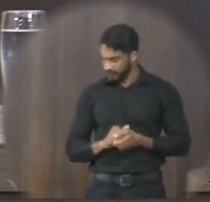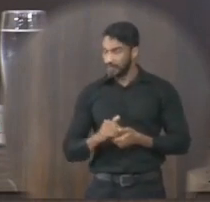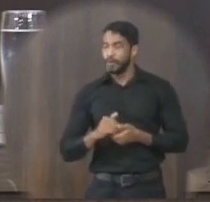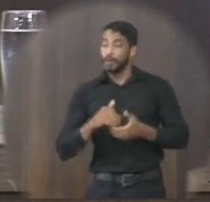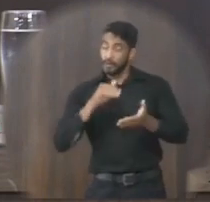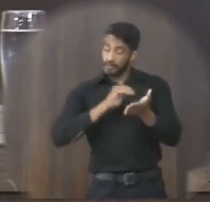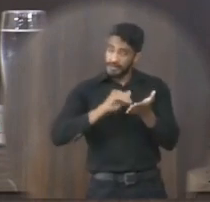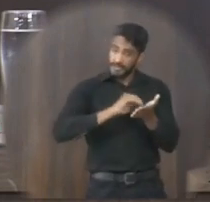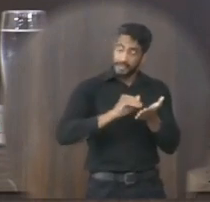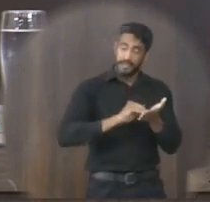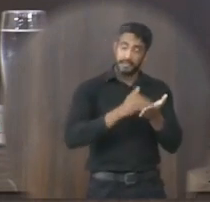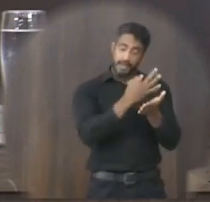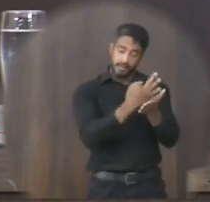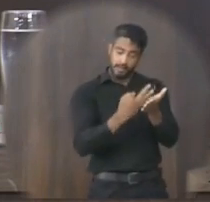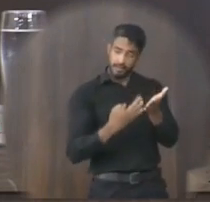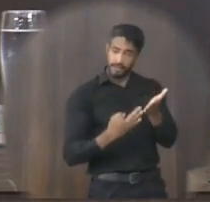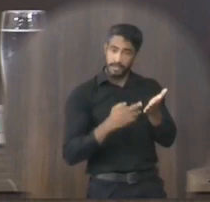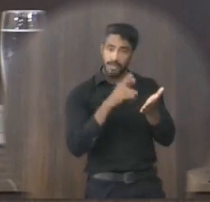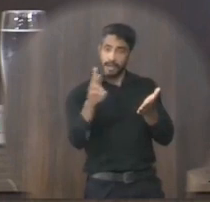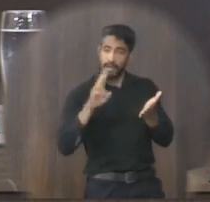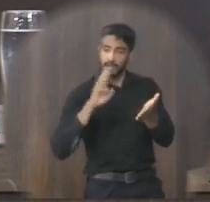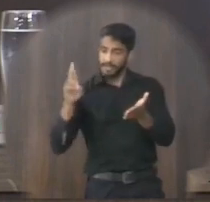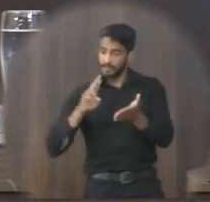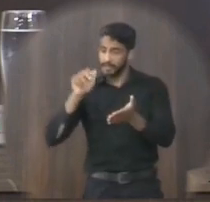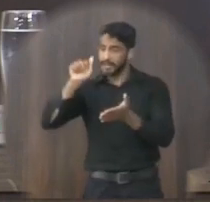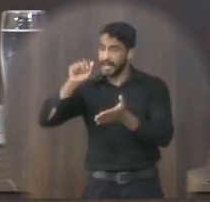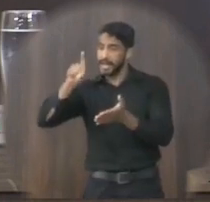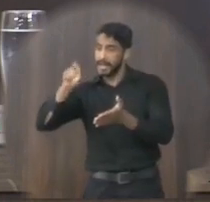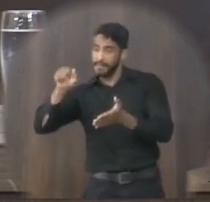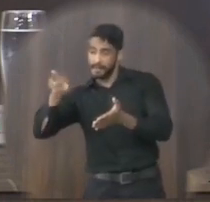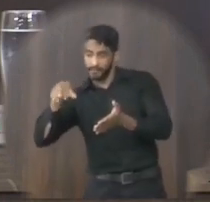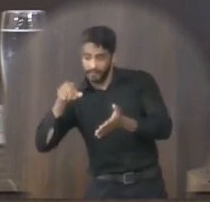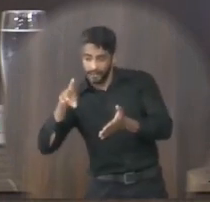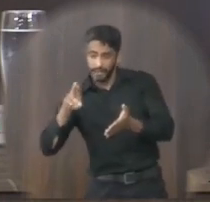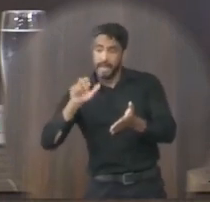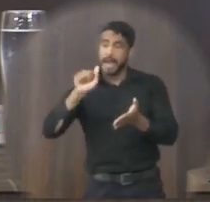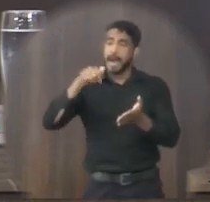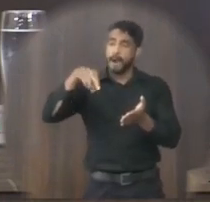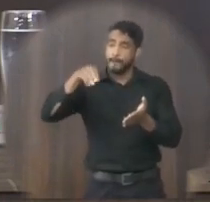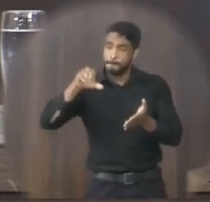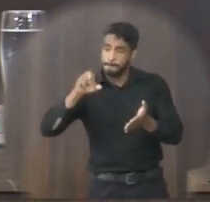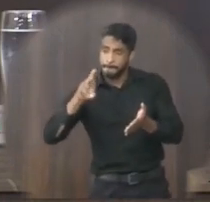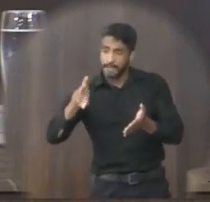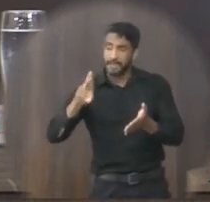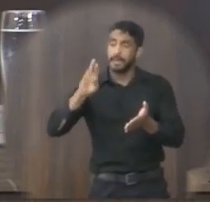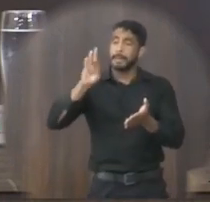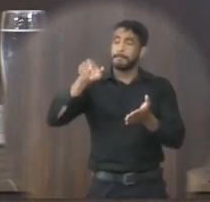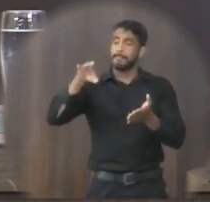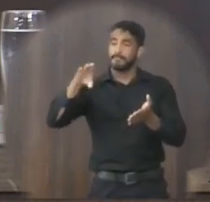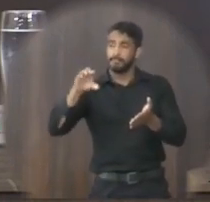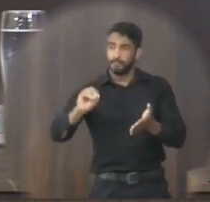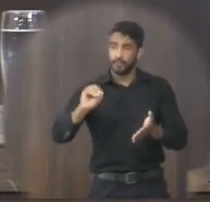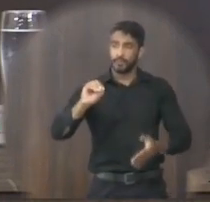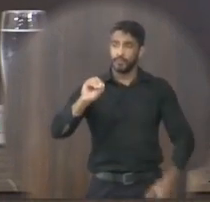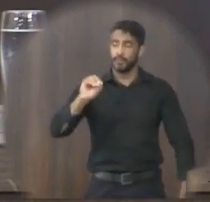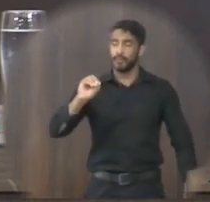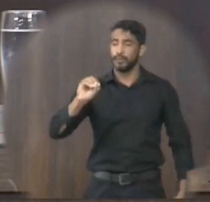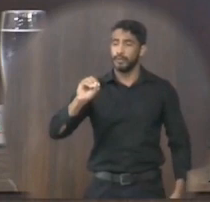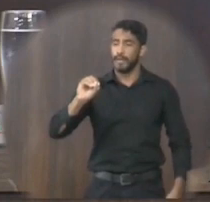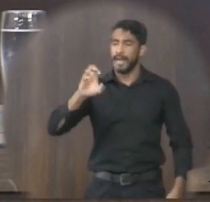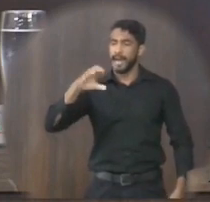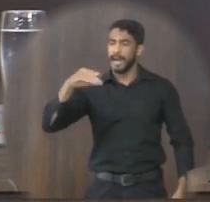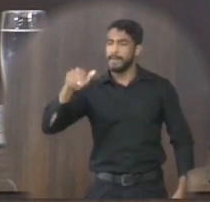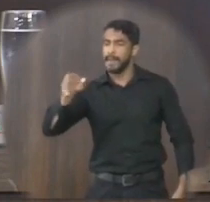senhor secretário fez a chamada Respondendo os vereadores Adauri Soares Cordeiro Almir Dias Santos Bruno Henrique Oliveira Mendes